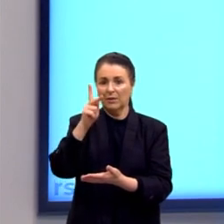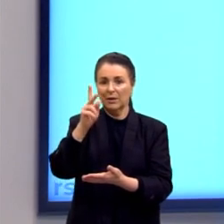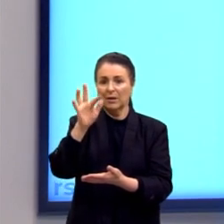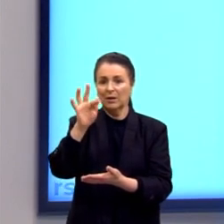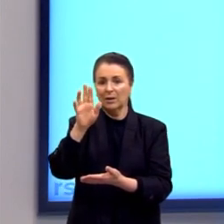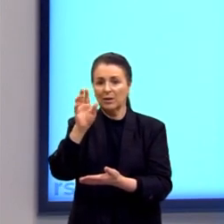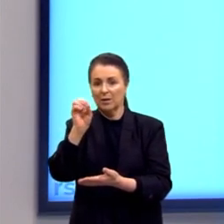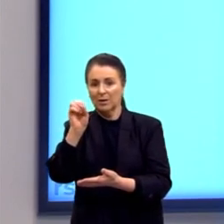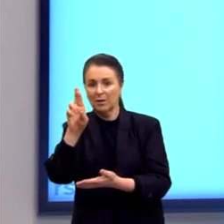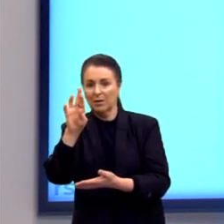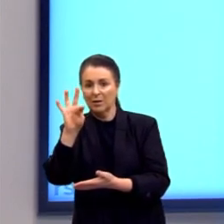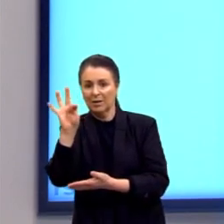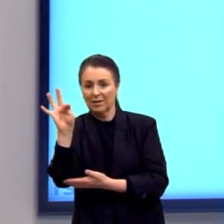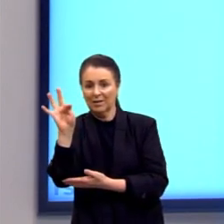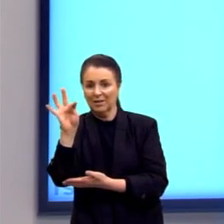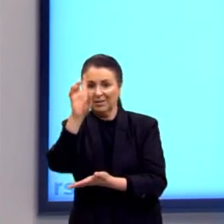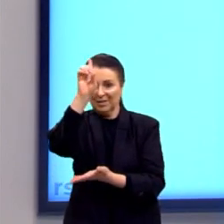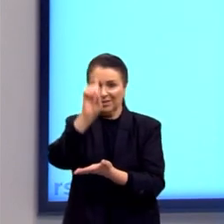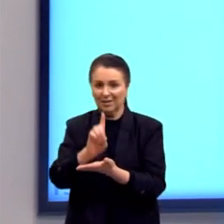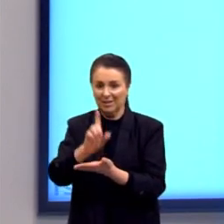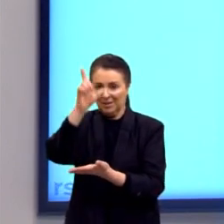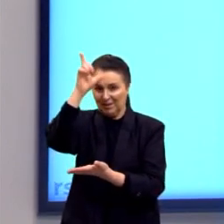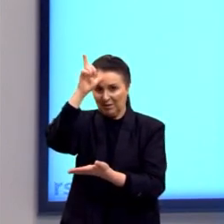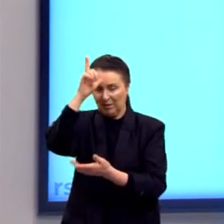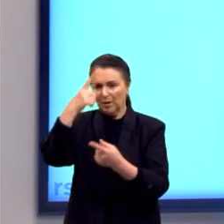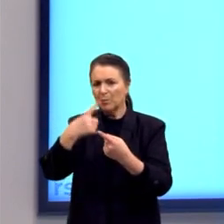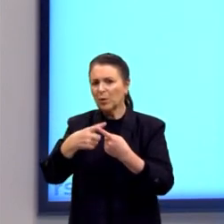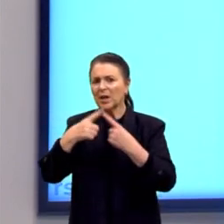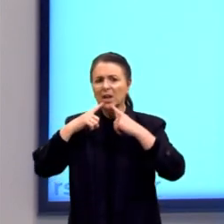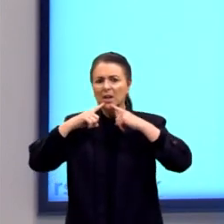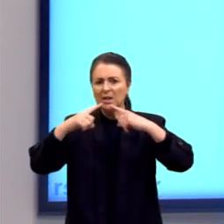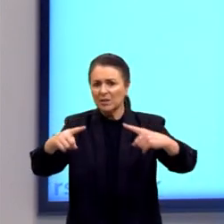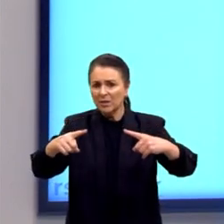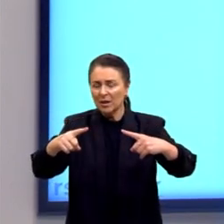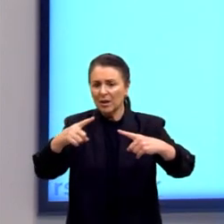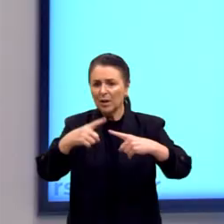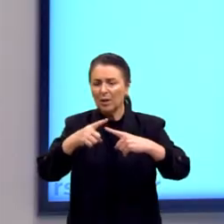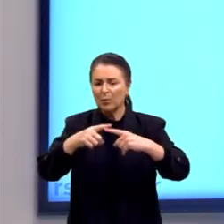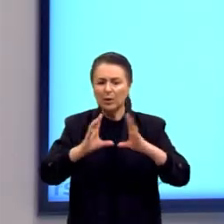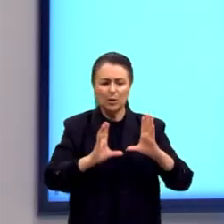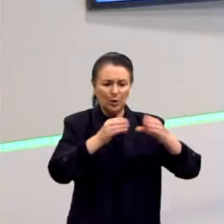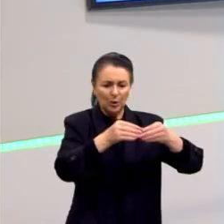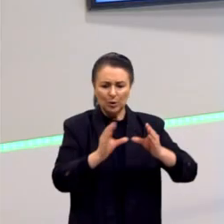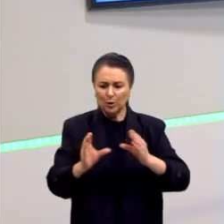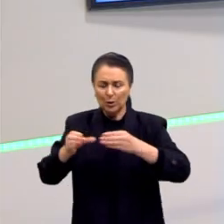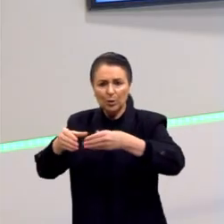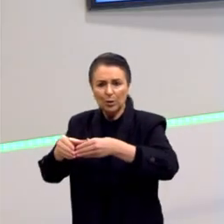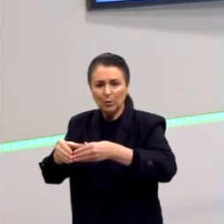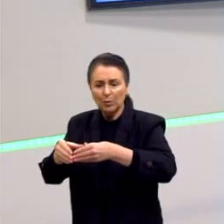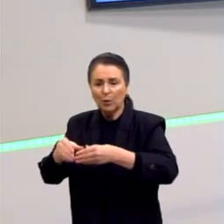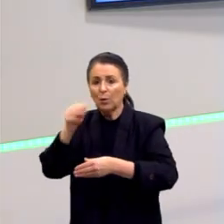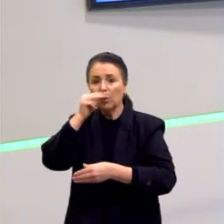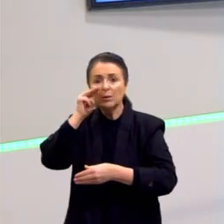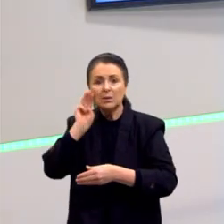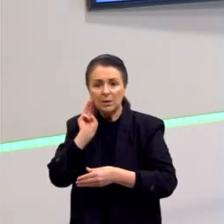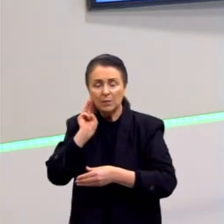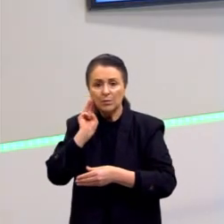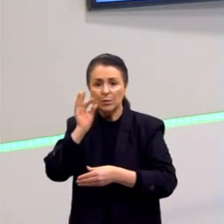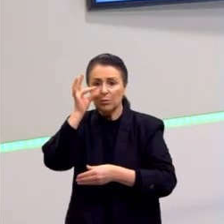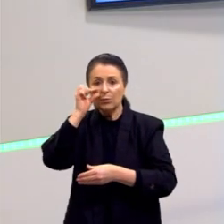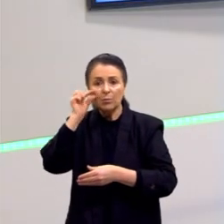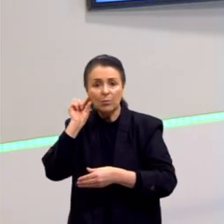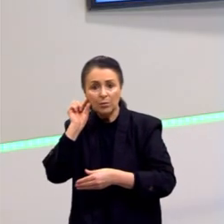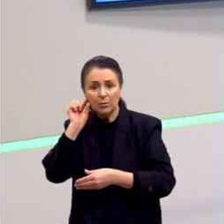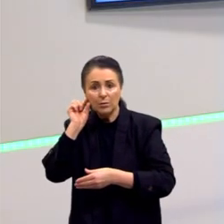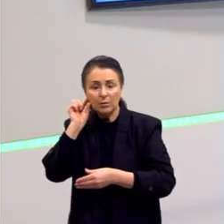Crítica porque ela pega as grandes correntes, o marxismo, pega a Conte, o iluminismo. E o que é crítica?